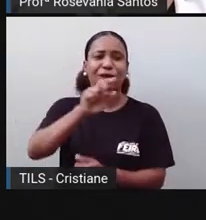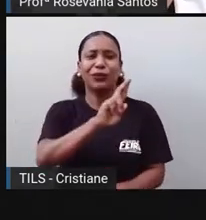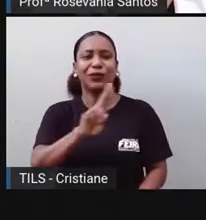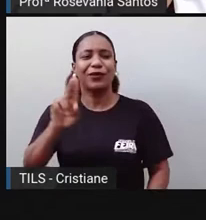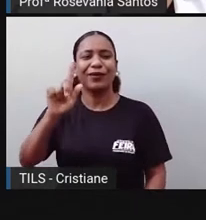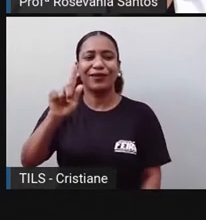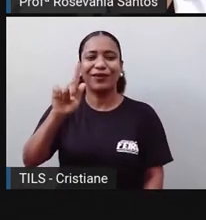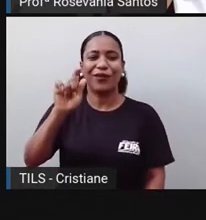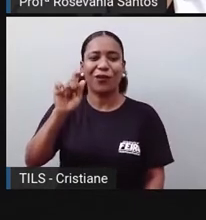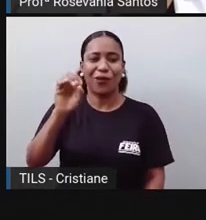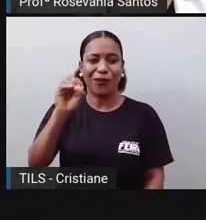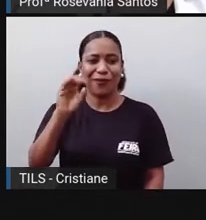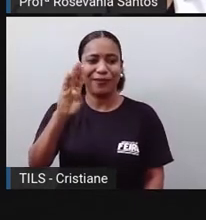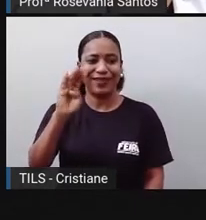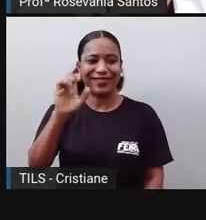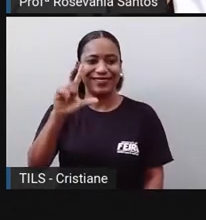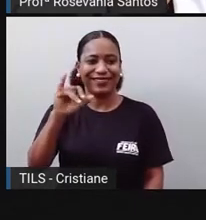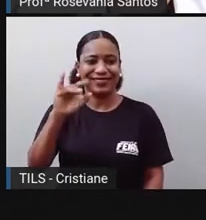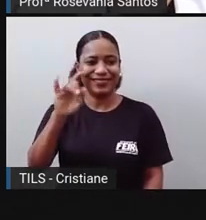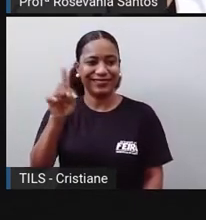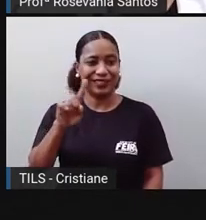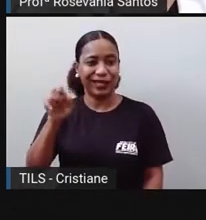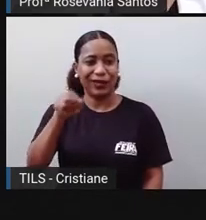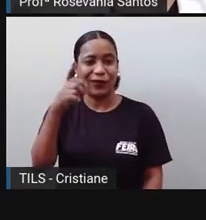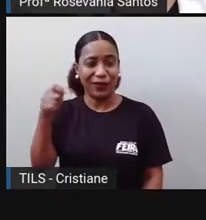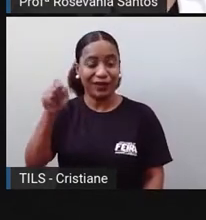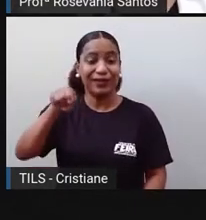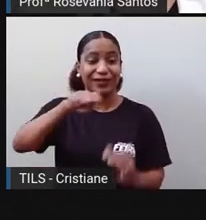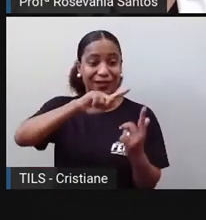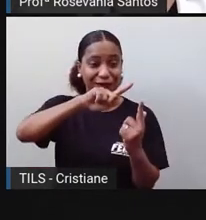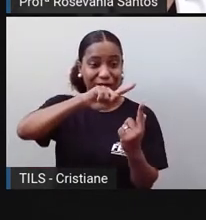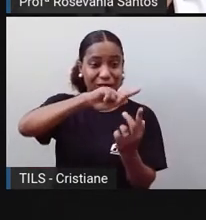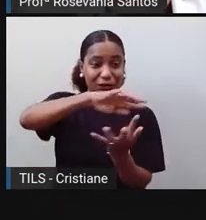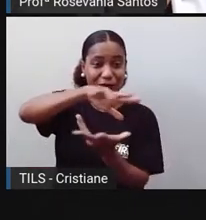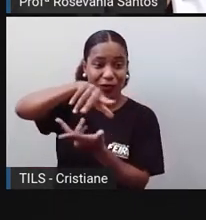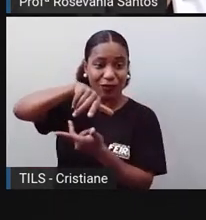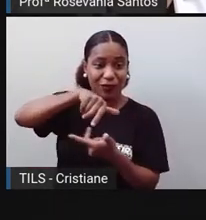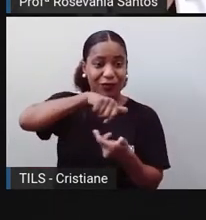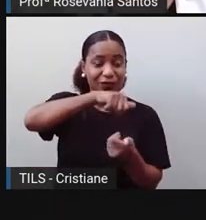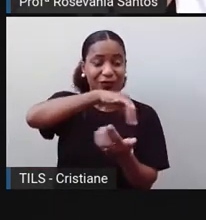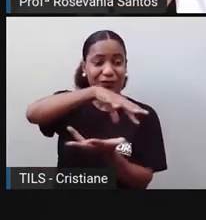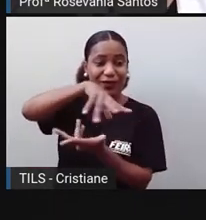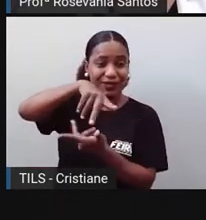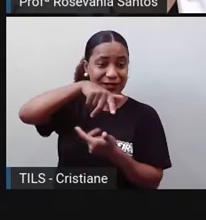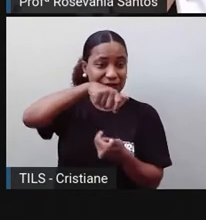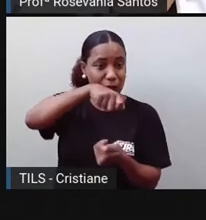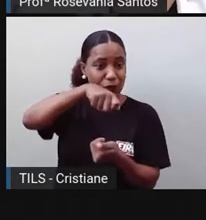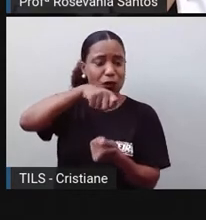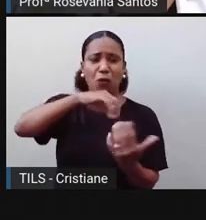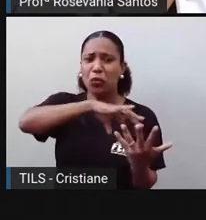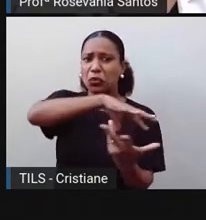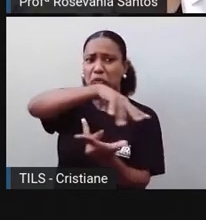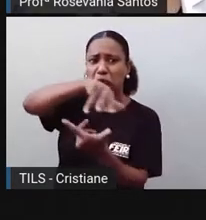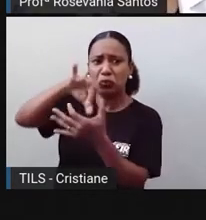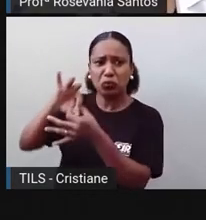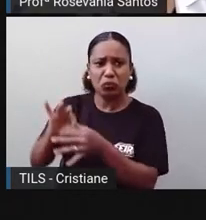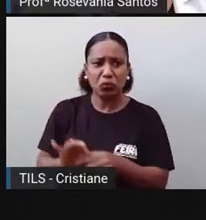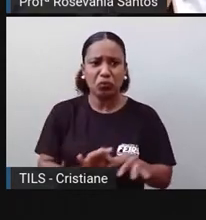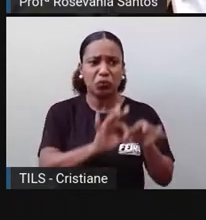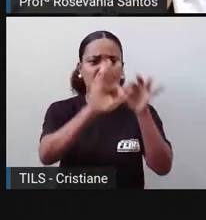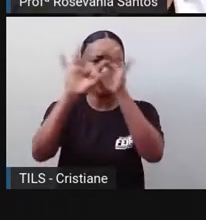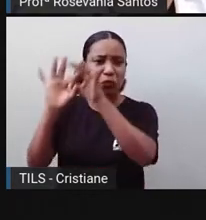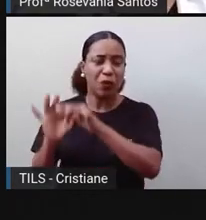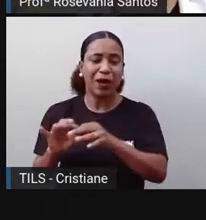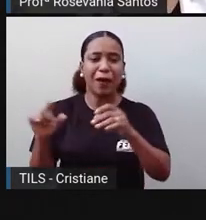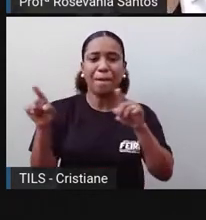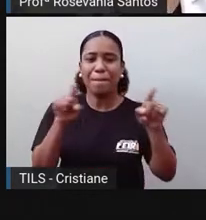né, a gente vive esse momento global, a gente praticamente escuta a música de forma semelhante em todos os cantos